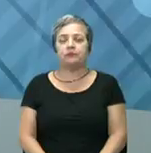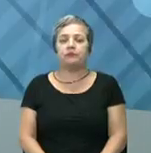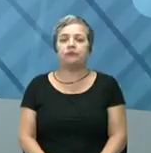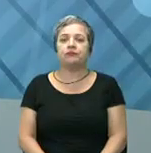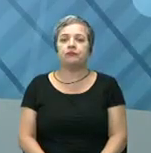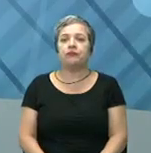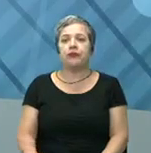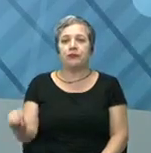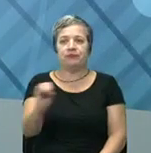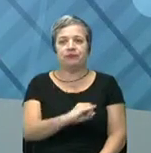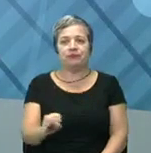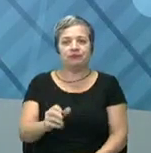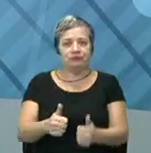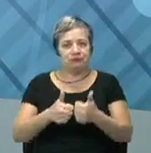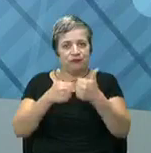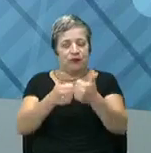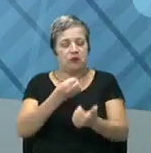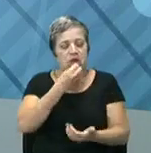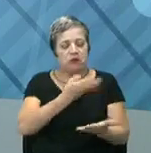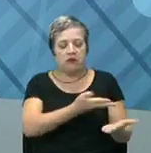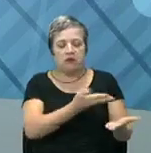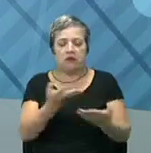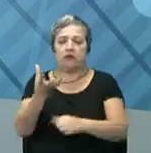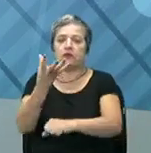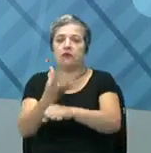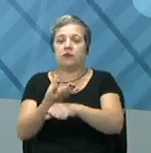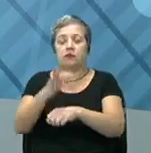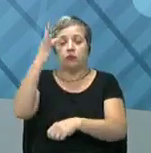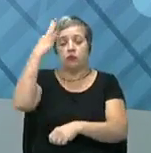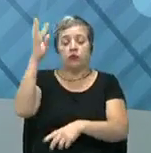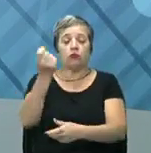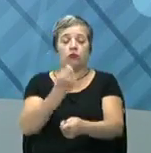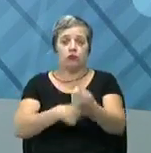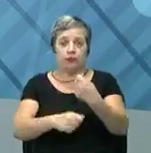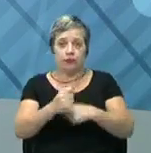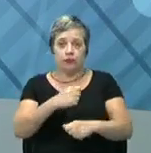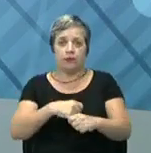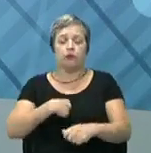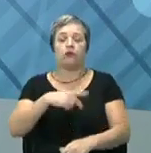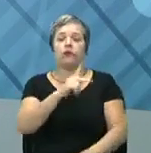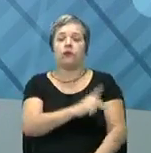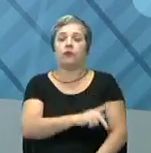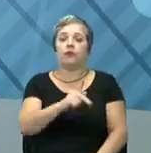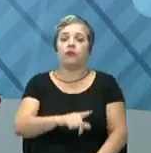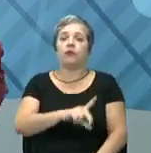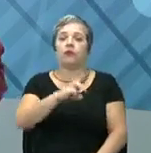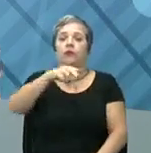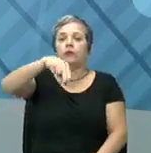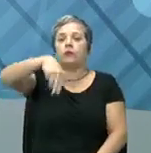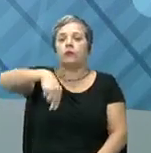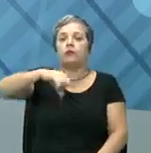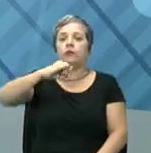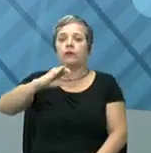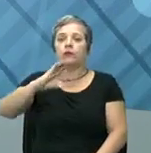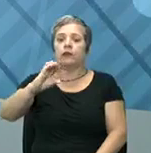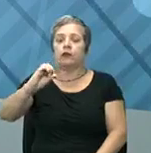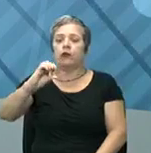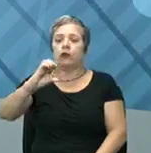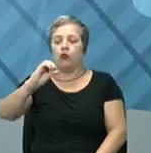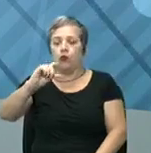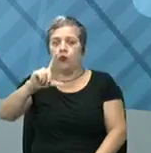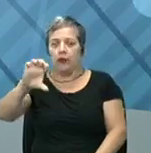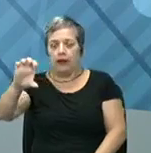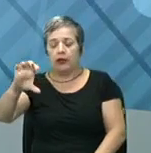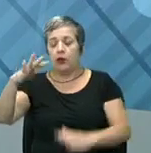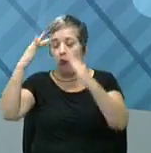Olá, tudo bem? Seja bem-vindo à disciplina de Teorias da Administração. Sou a professora Nicole Cerce e o foco da nossa